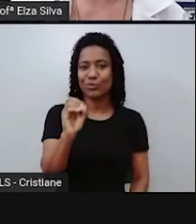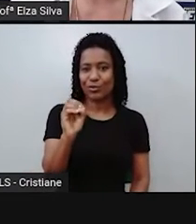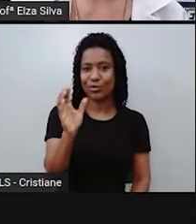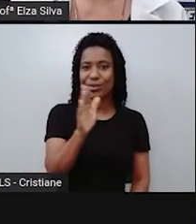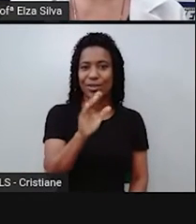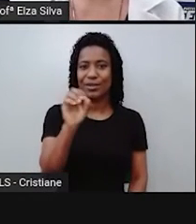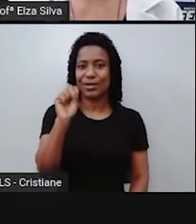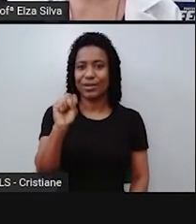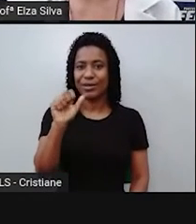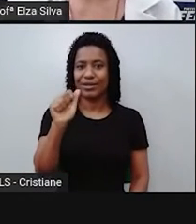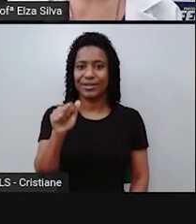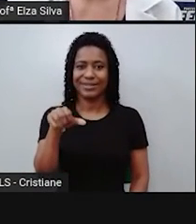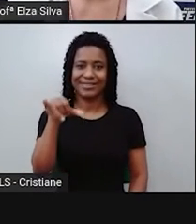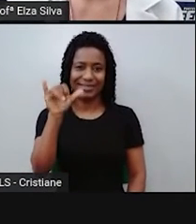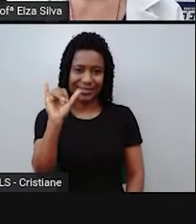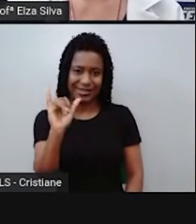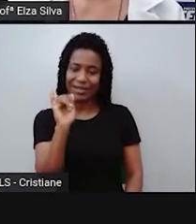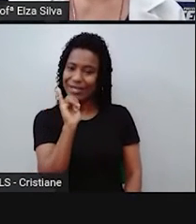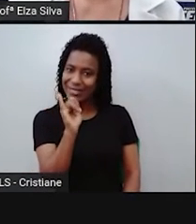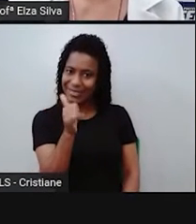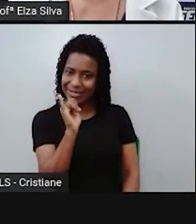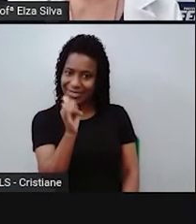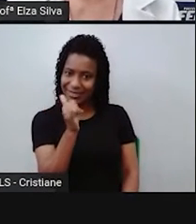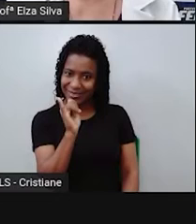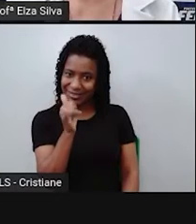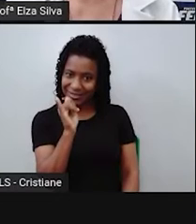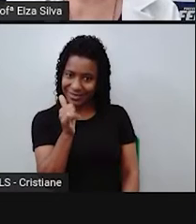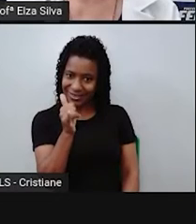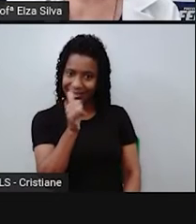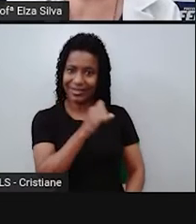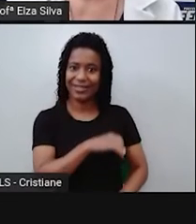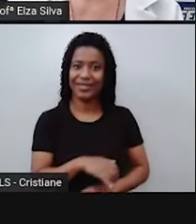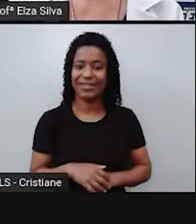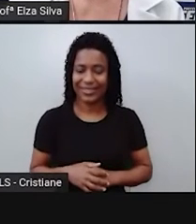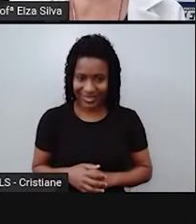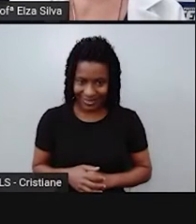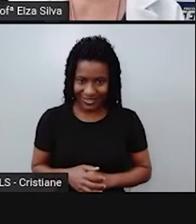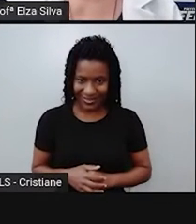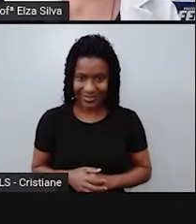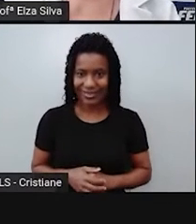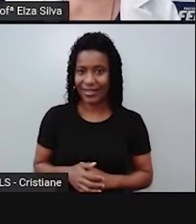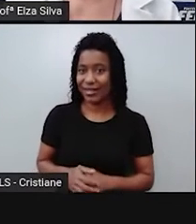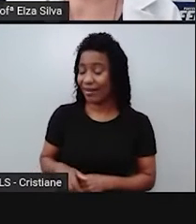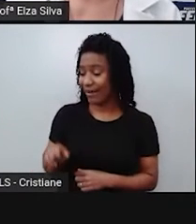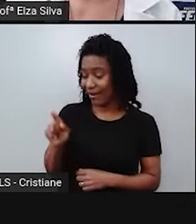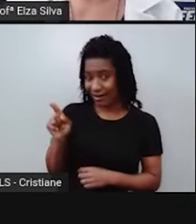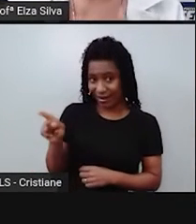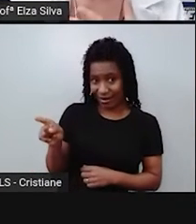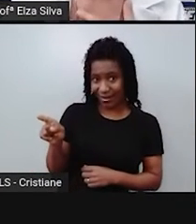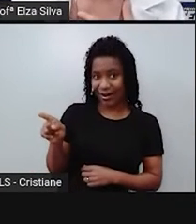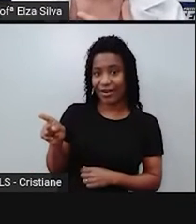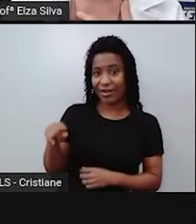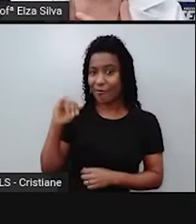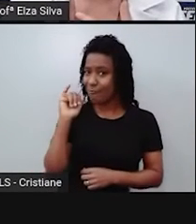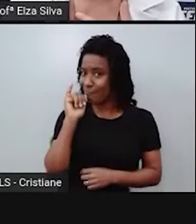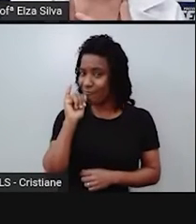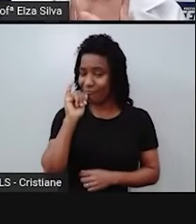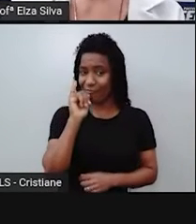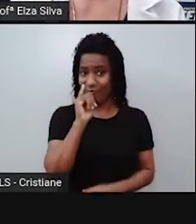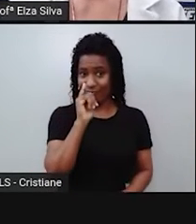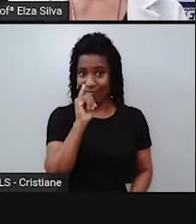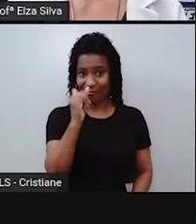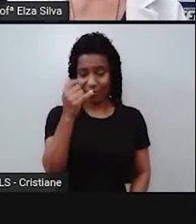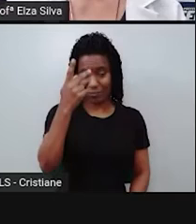to say é sad. He said to himself. Ele falou para si próprio, para si mesmo.